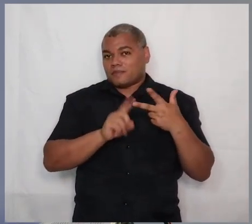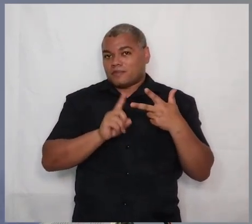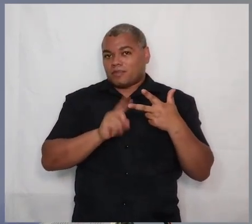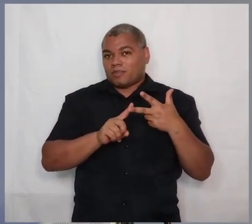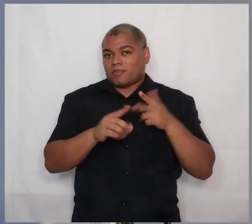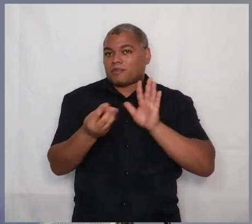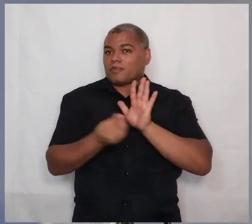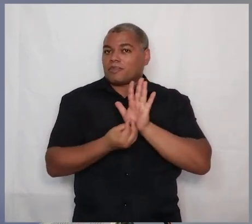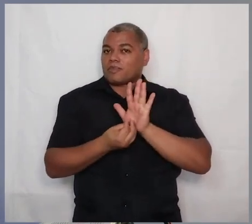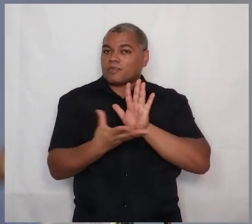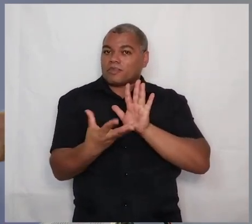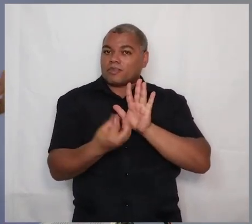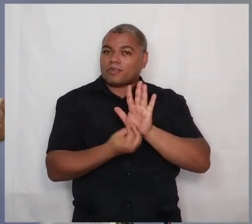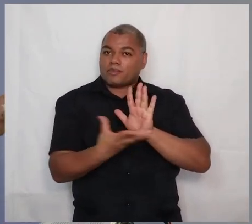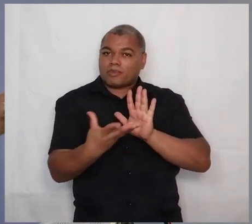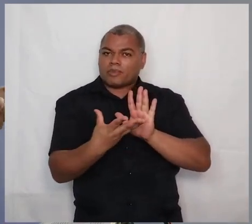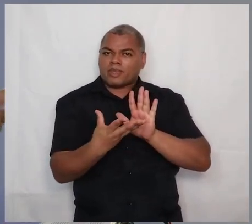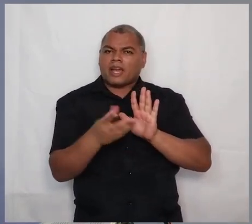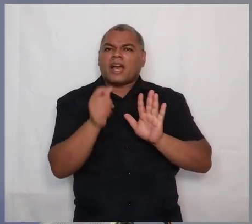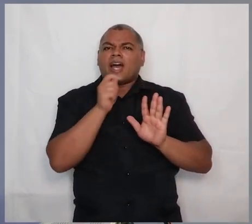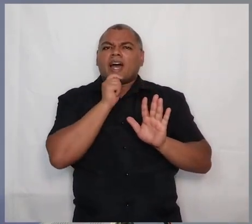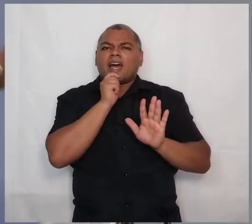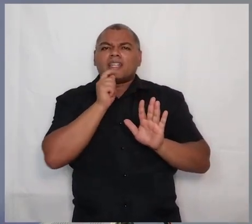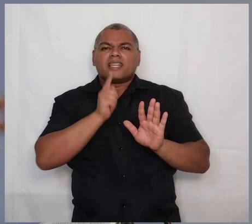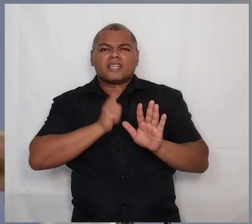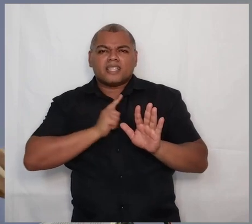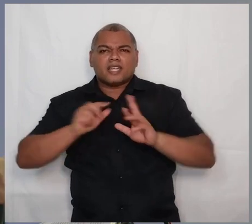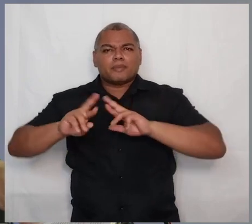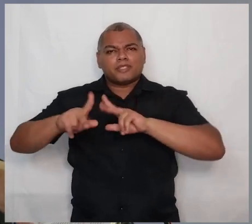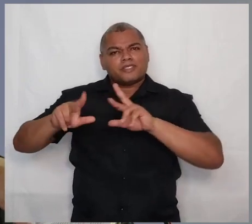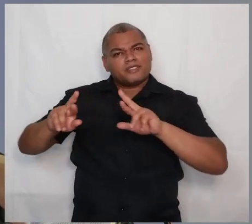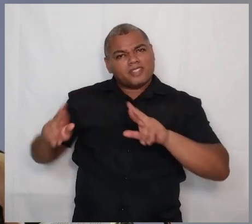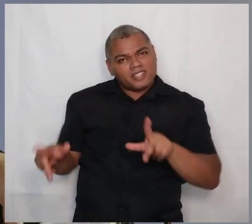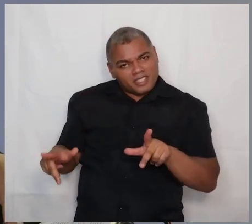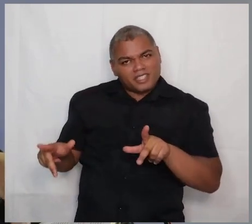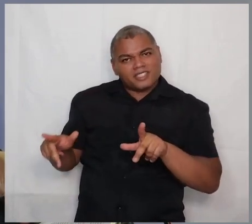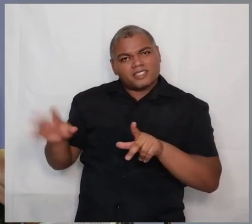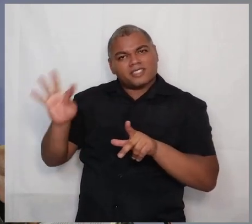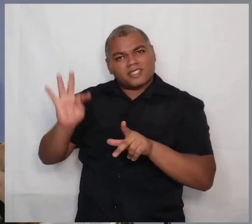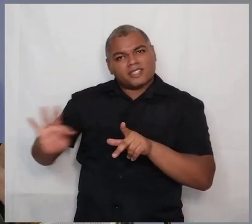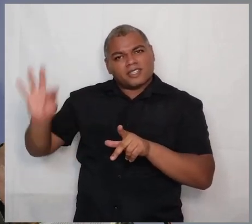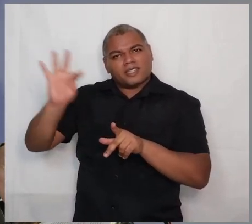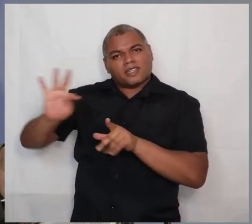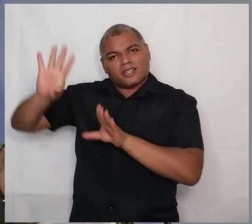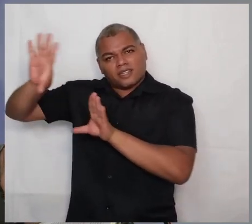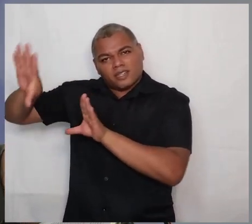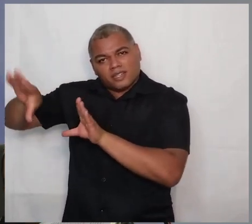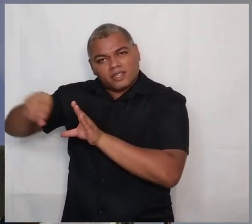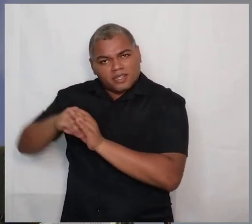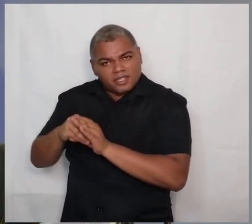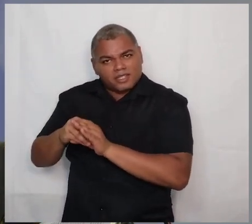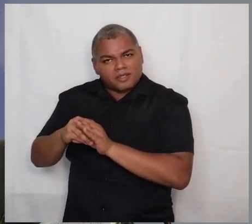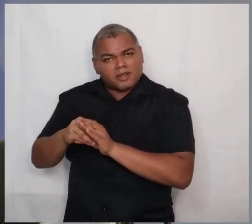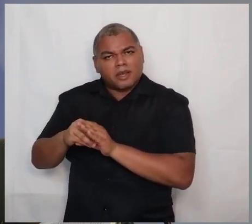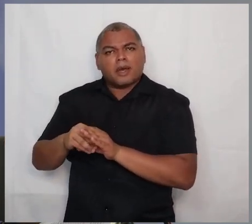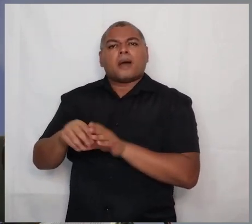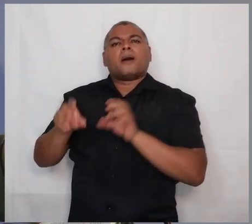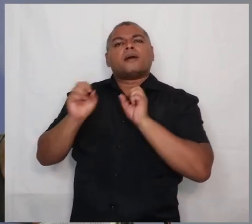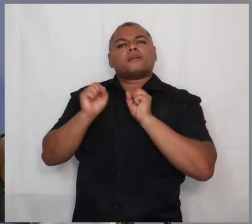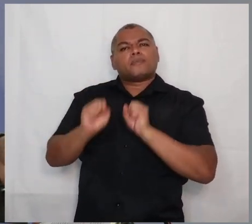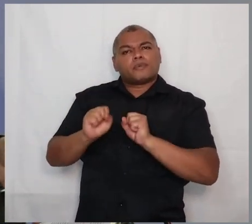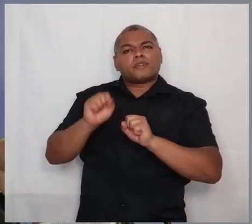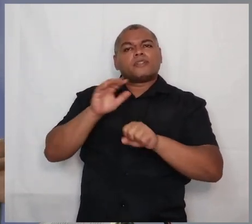evangelistas. Embora exista certa divergência entre estudiosos de quem exatamente são esses evangelistas, nós poderíamos